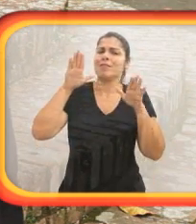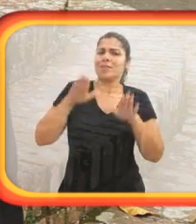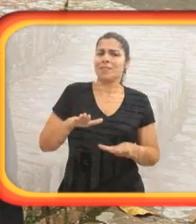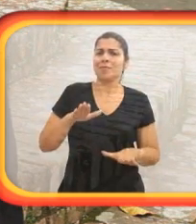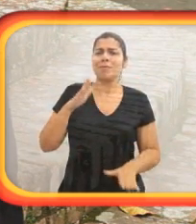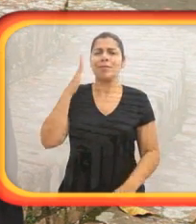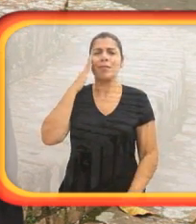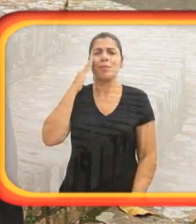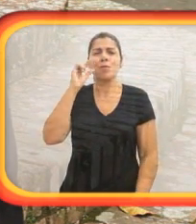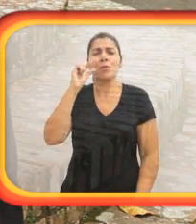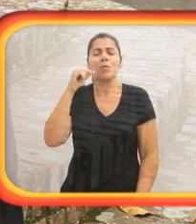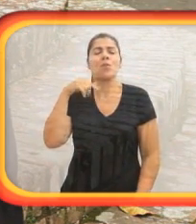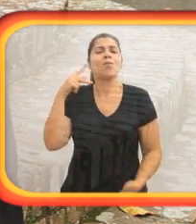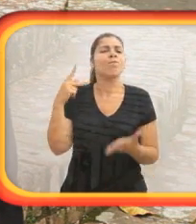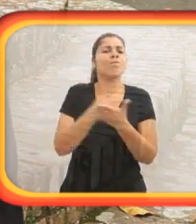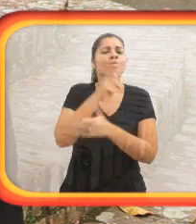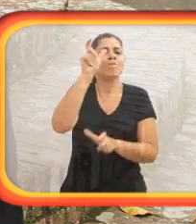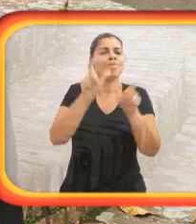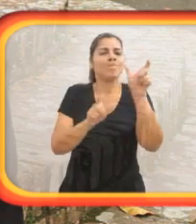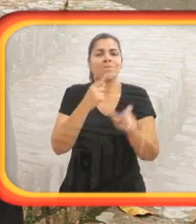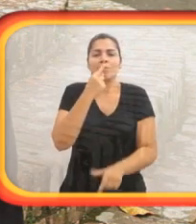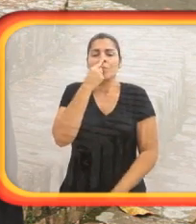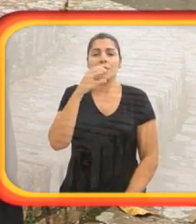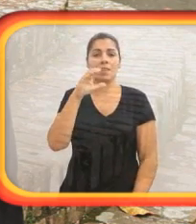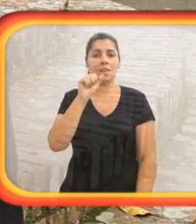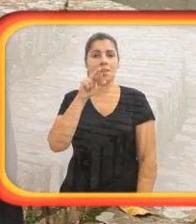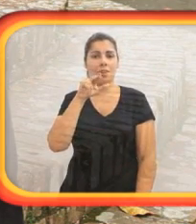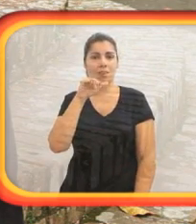materiais. Também gostei de ficar aqui.